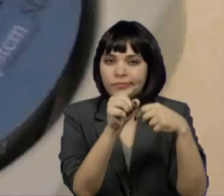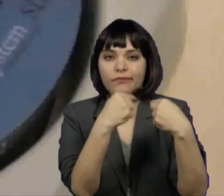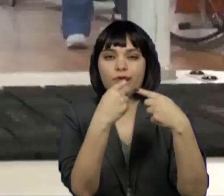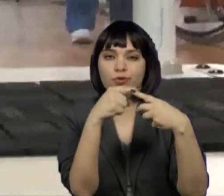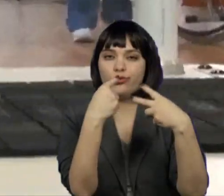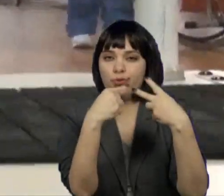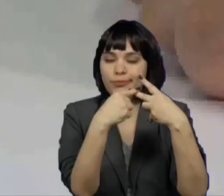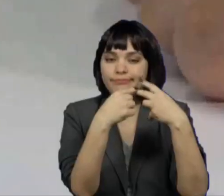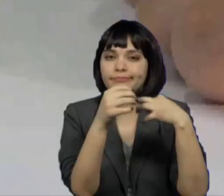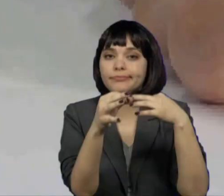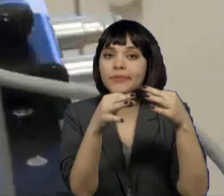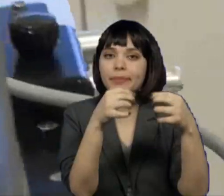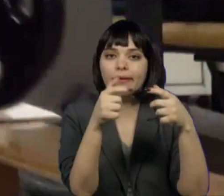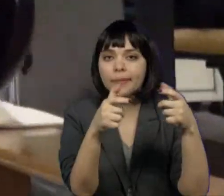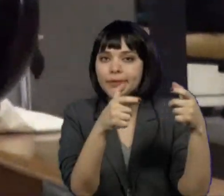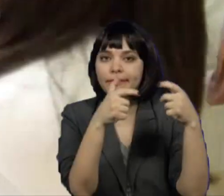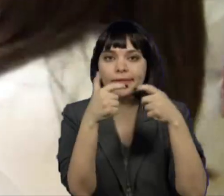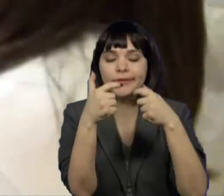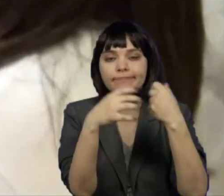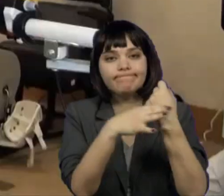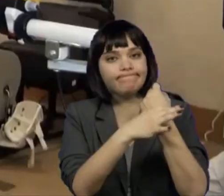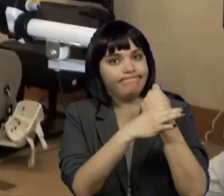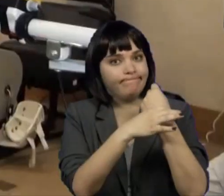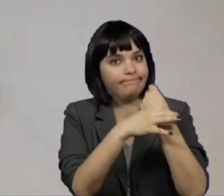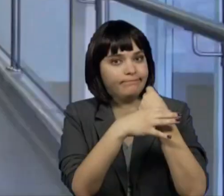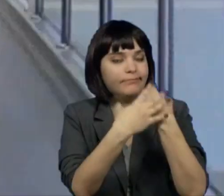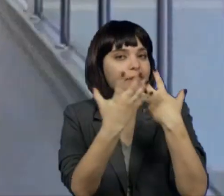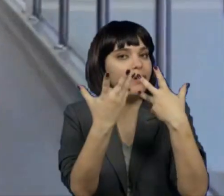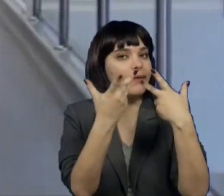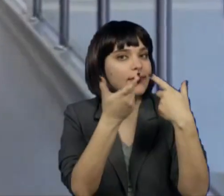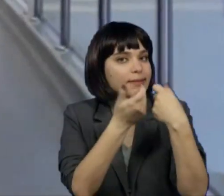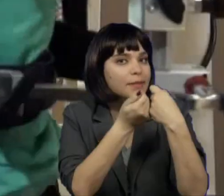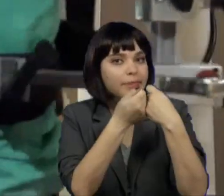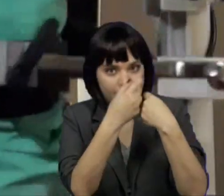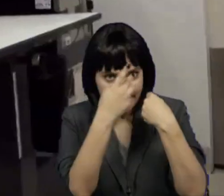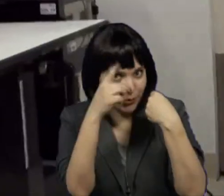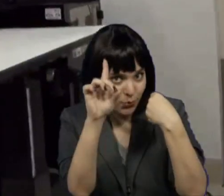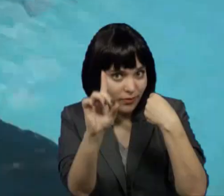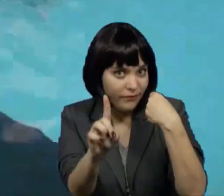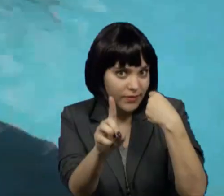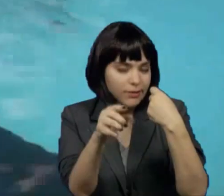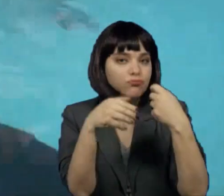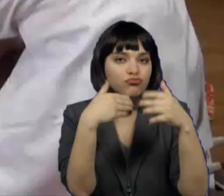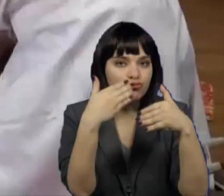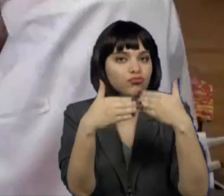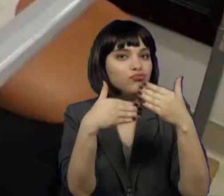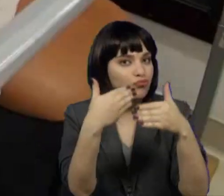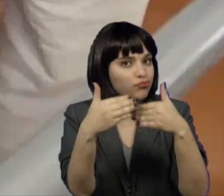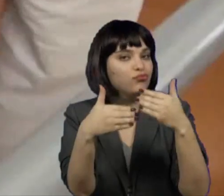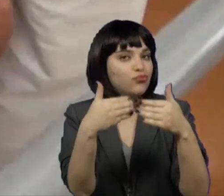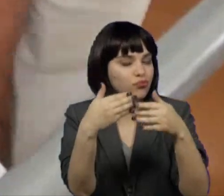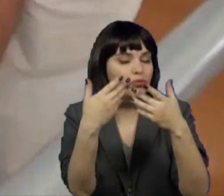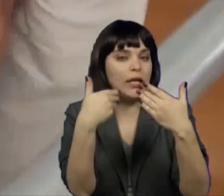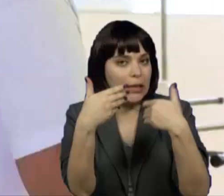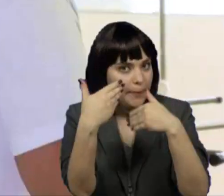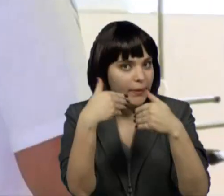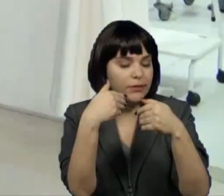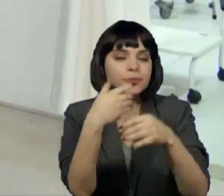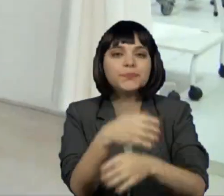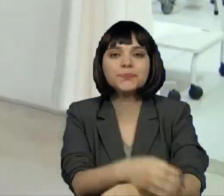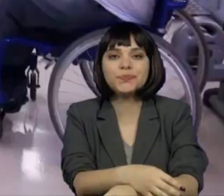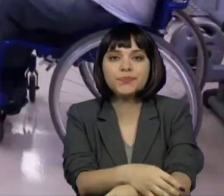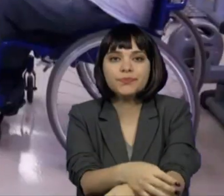segura e adequada para receber, continuar recebendo os pacientes que necessitam de reabilitação. A